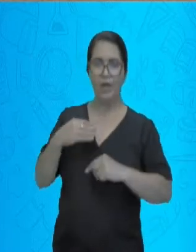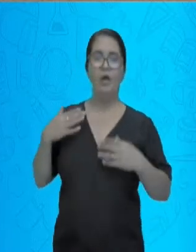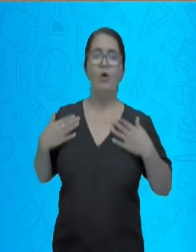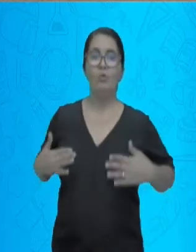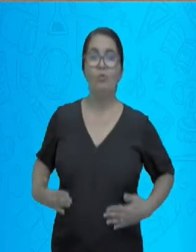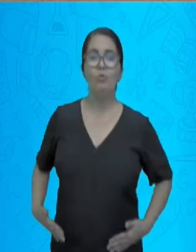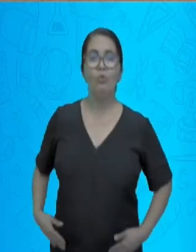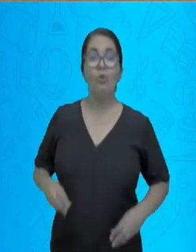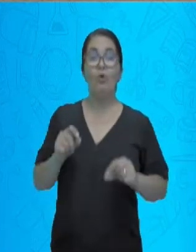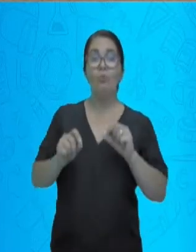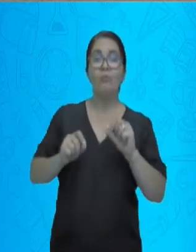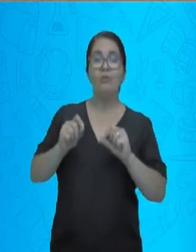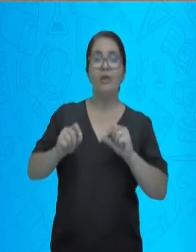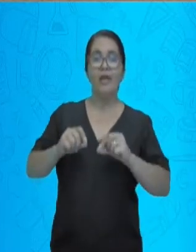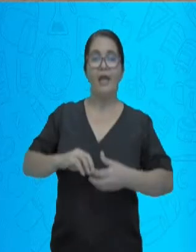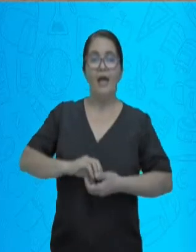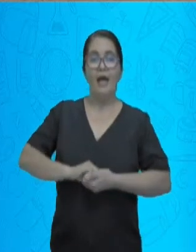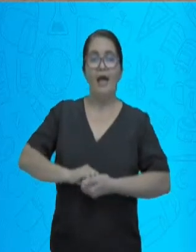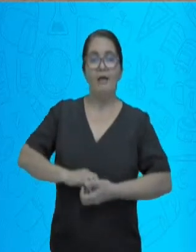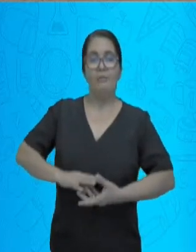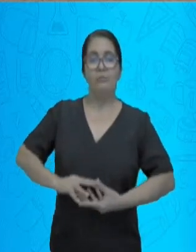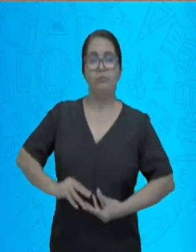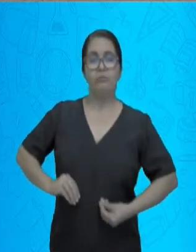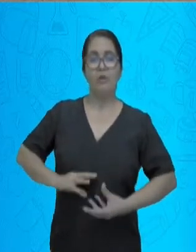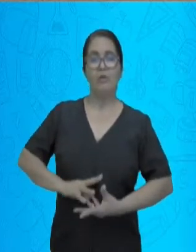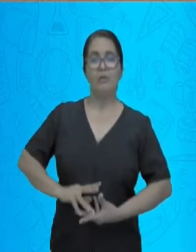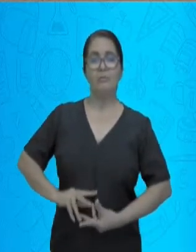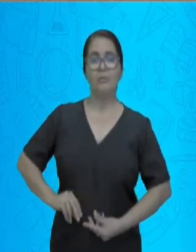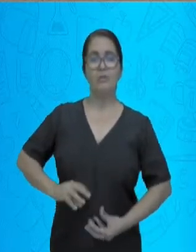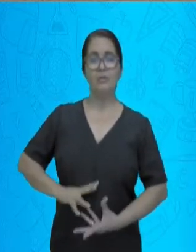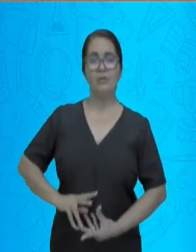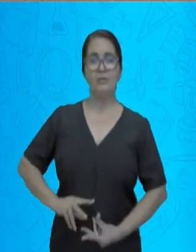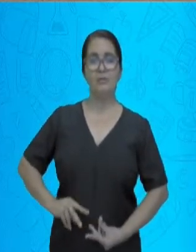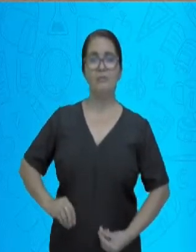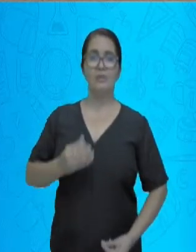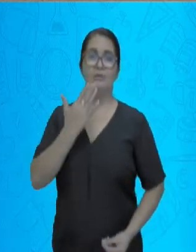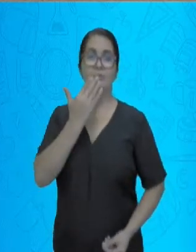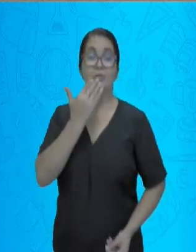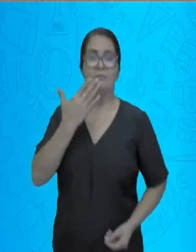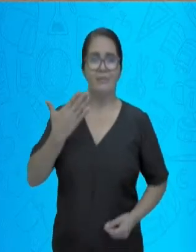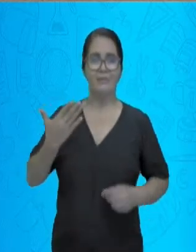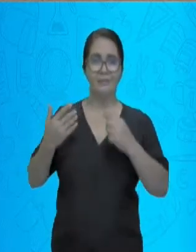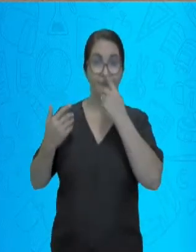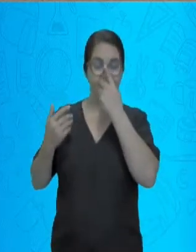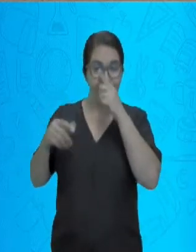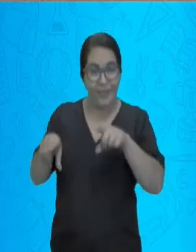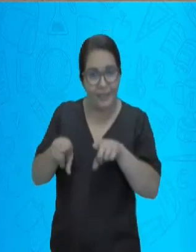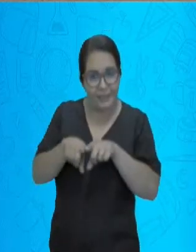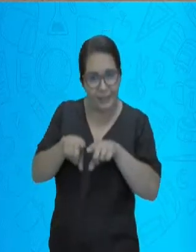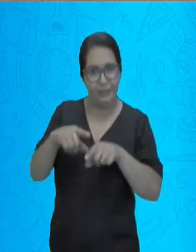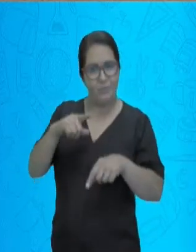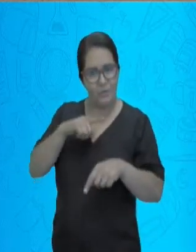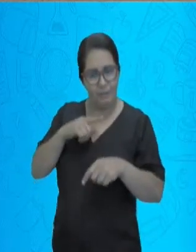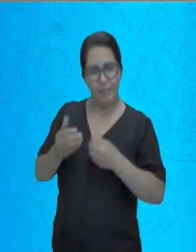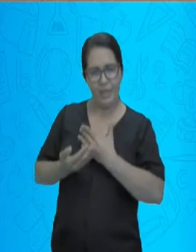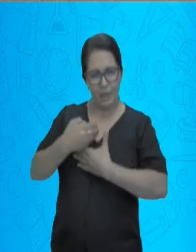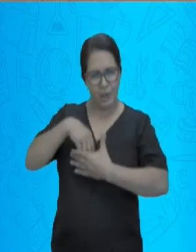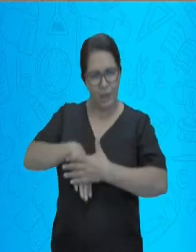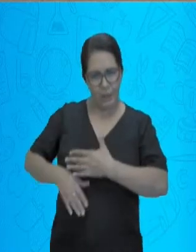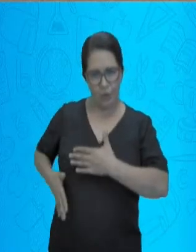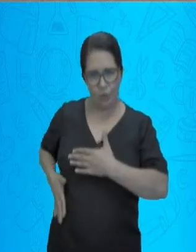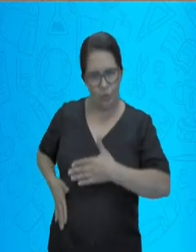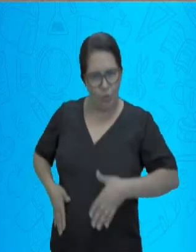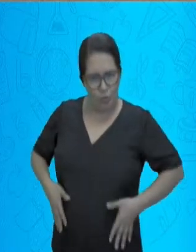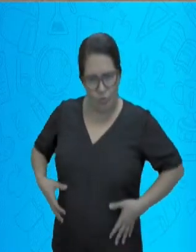Bom, no intestino grosso, nós temos os colos e nós temos na ponta